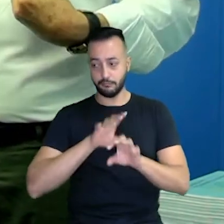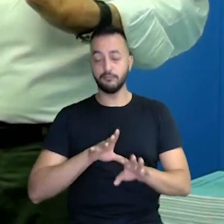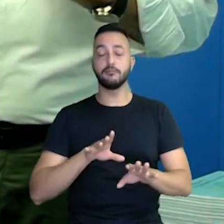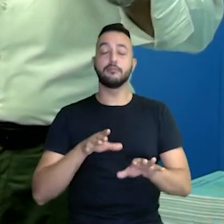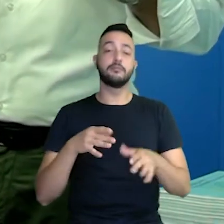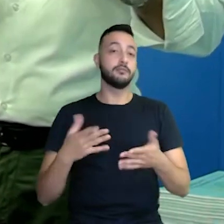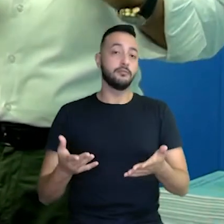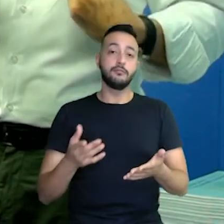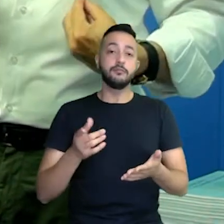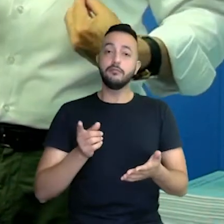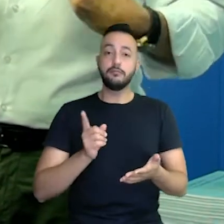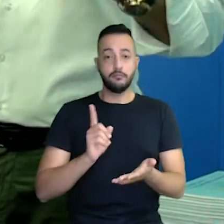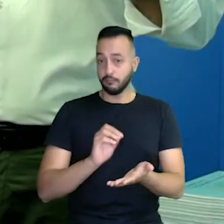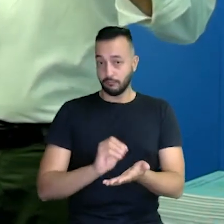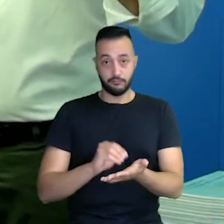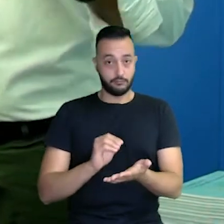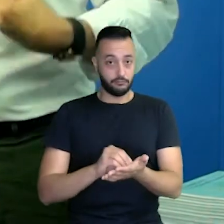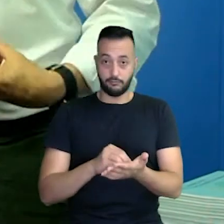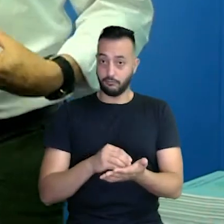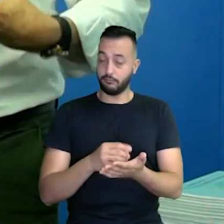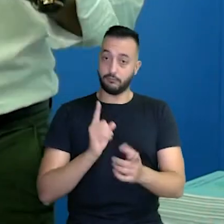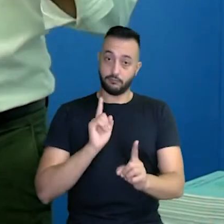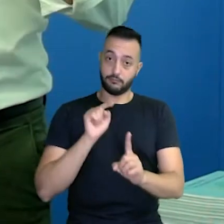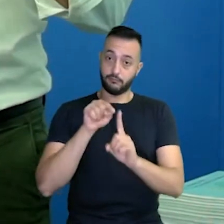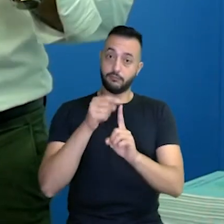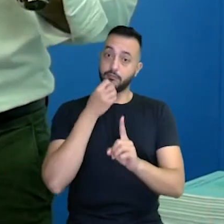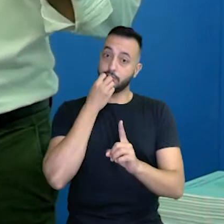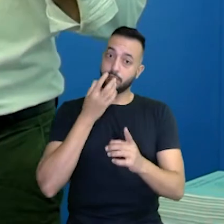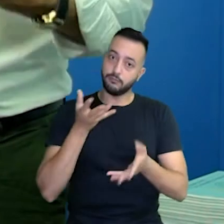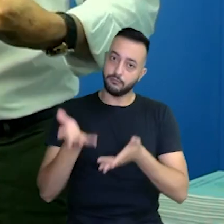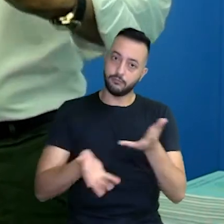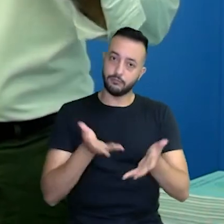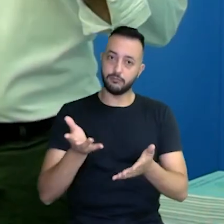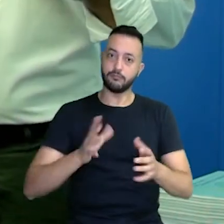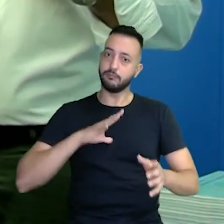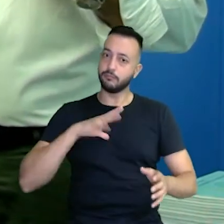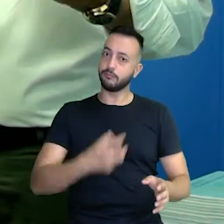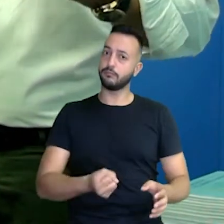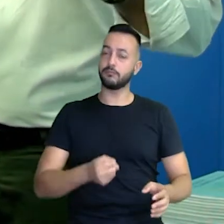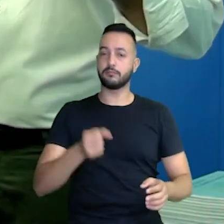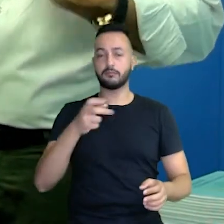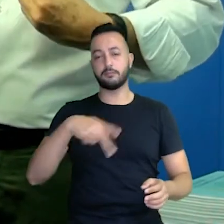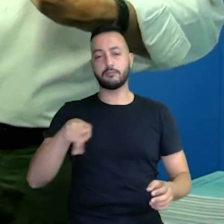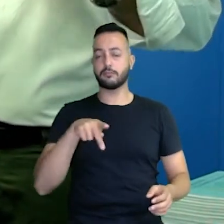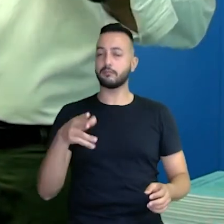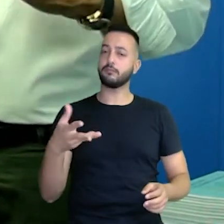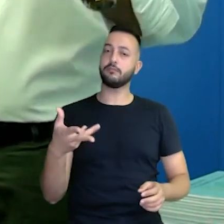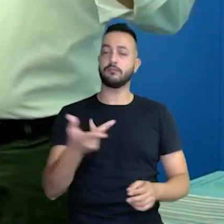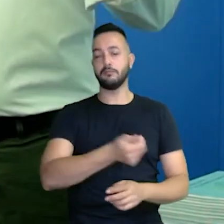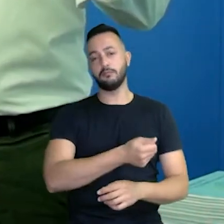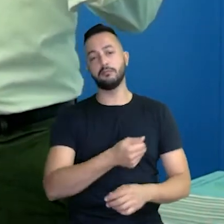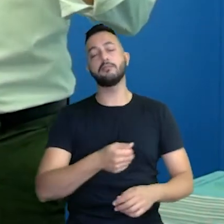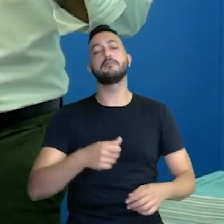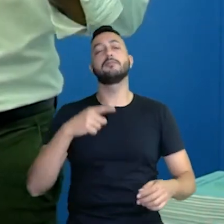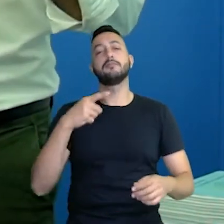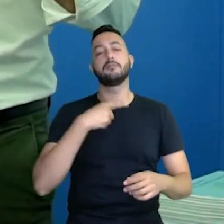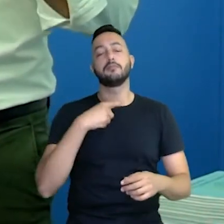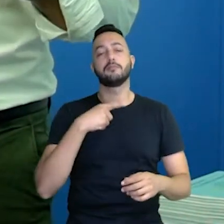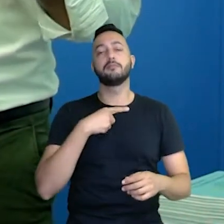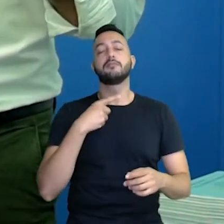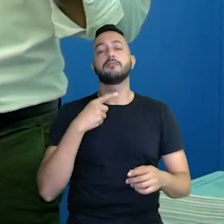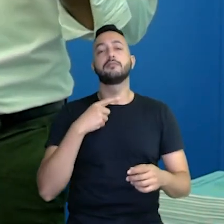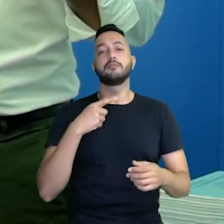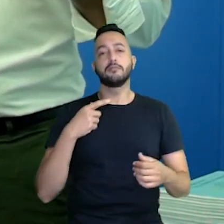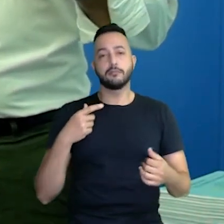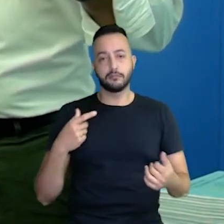faltará boa vontade, determinação por parte dos nossos professores, que são maravilhosos, que estão dando